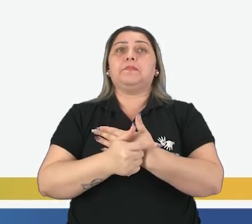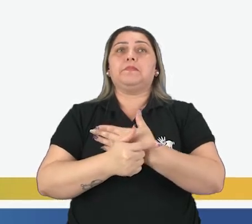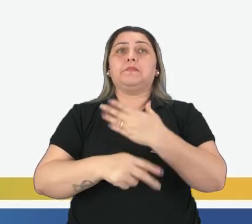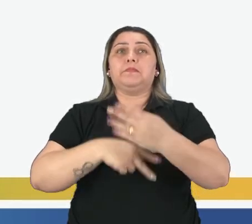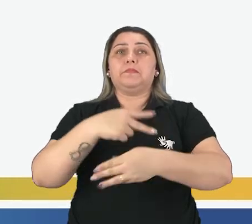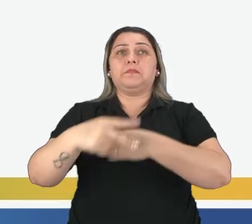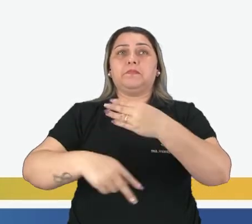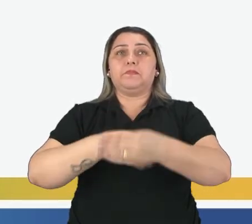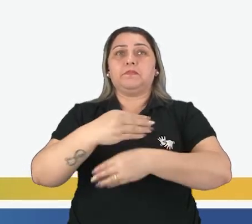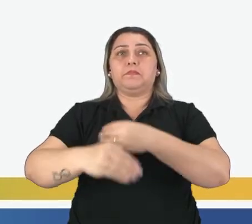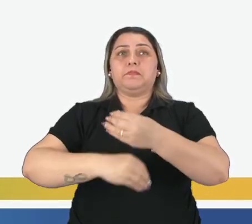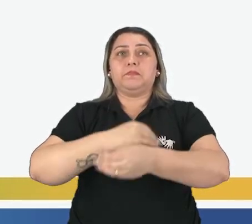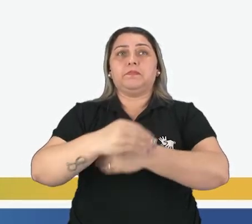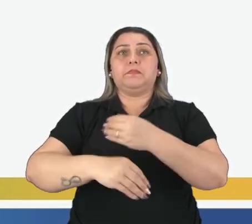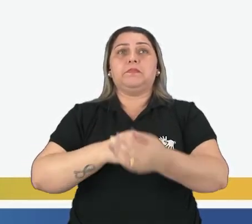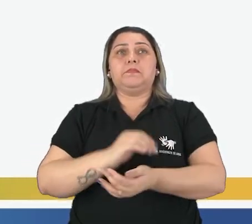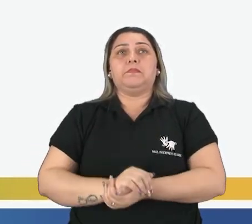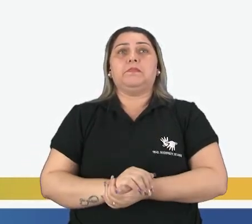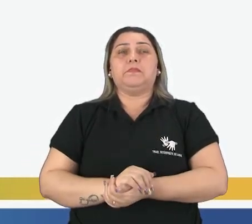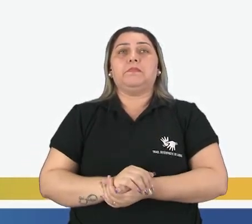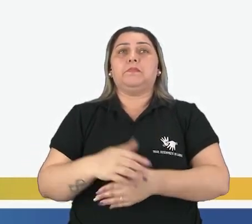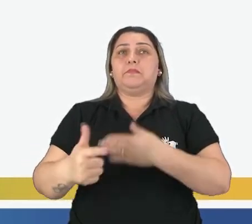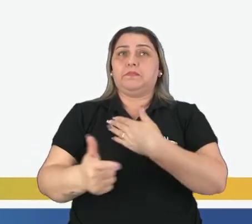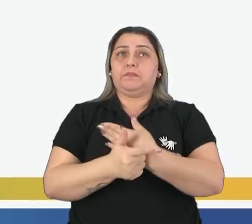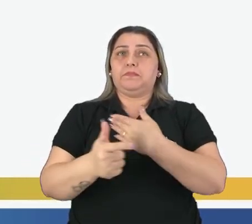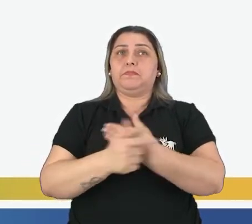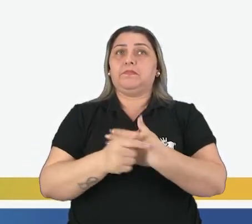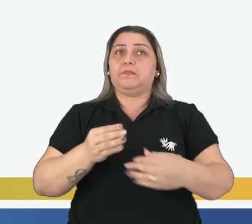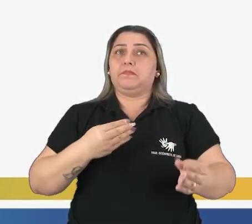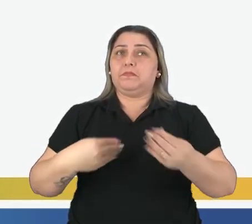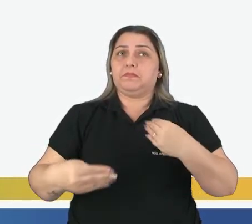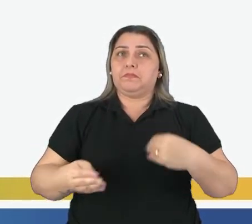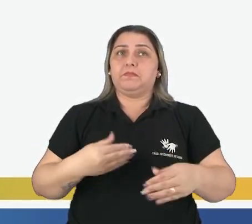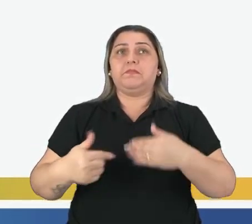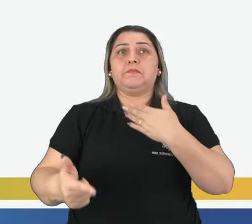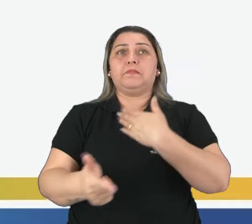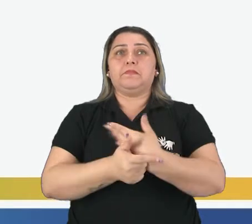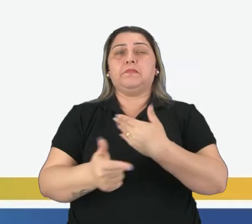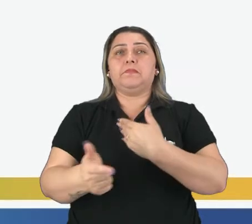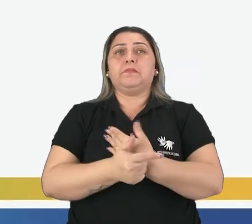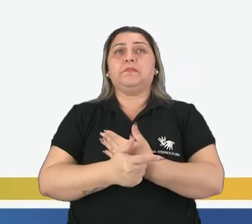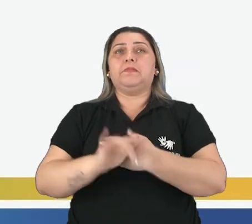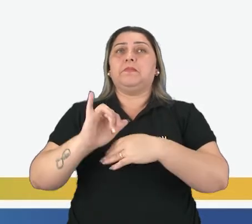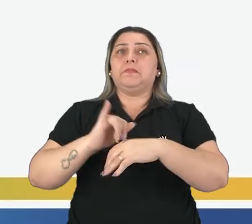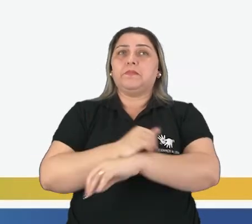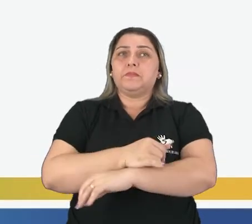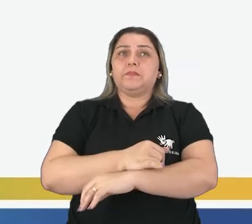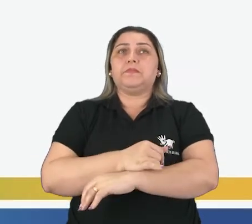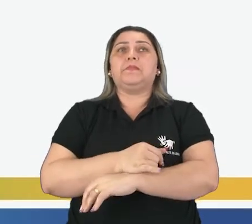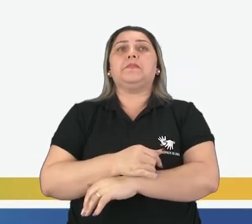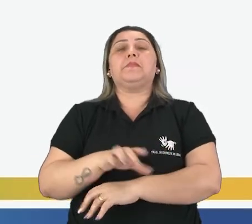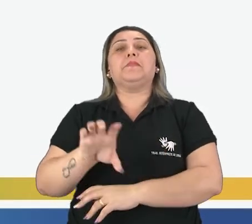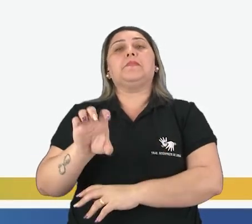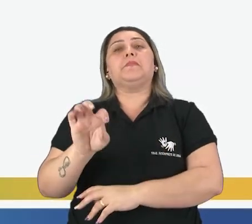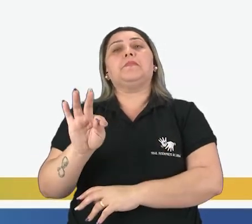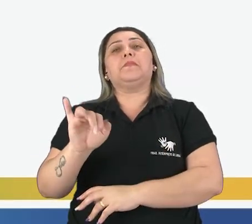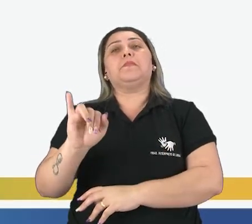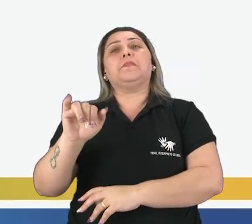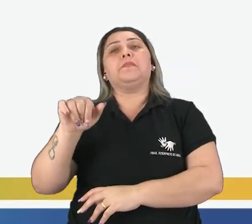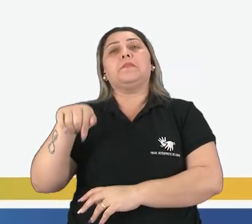Papel que não é reciclável. Papel sanitário, é claro, não pode ser reaproveitável. Papel